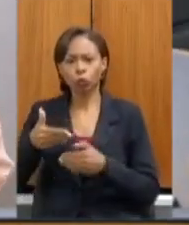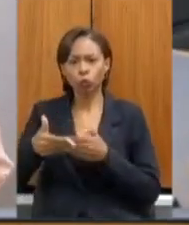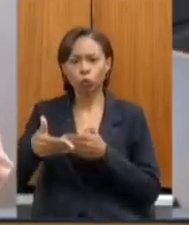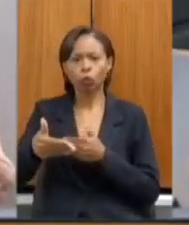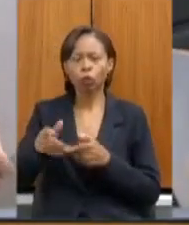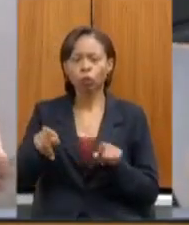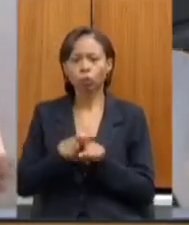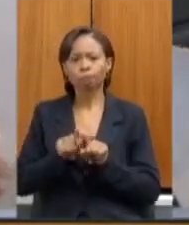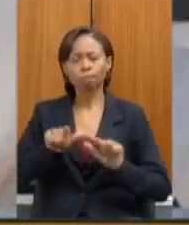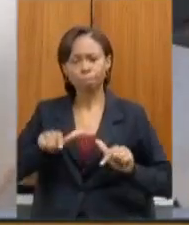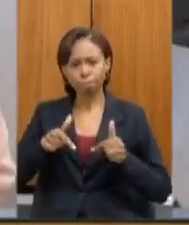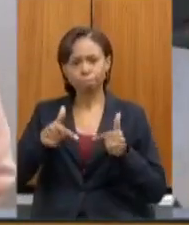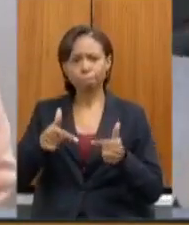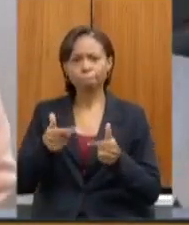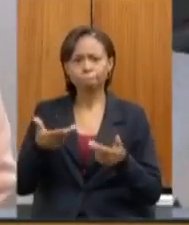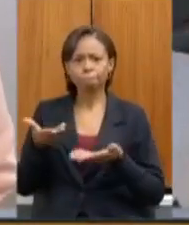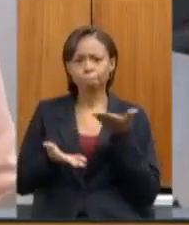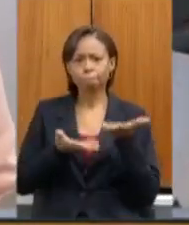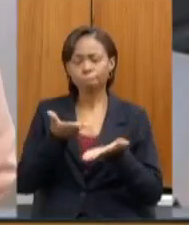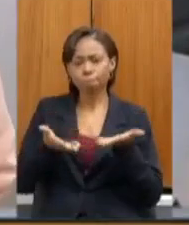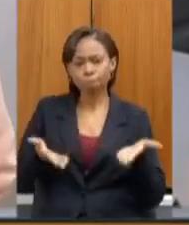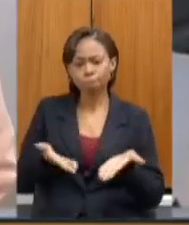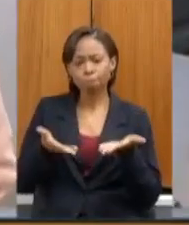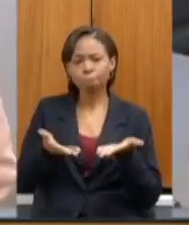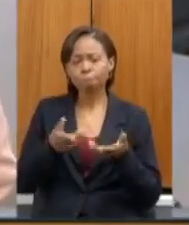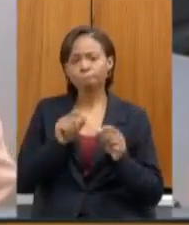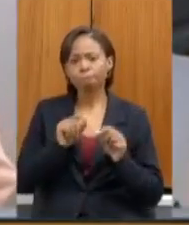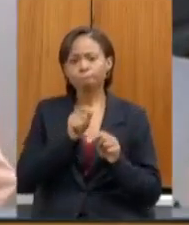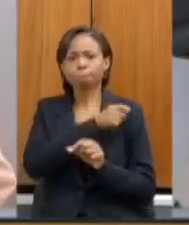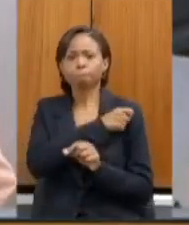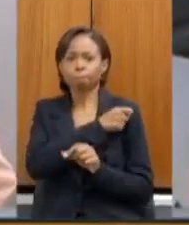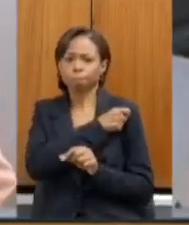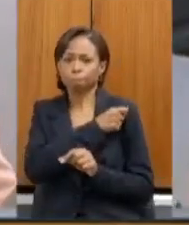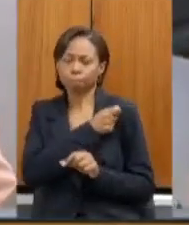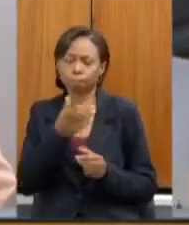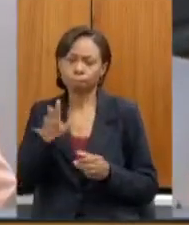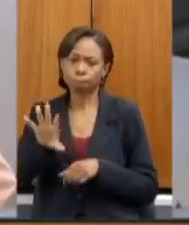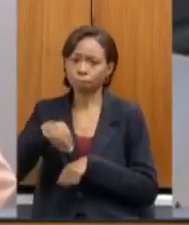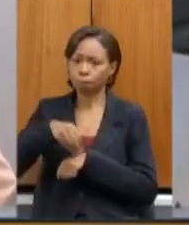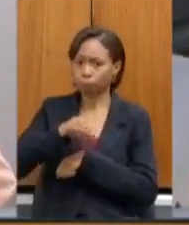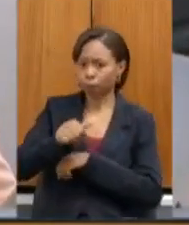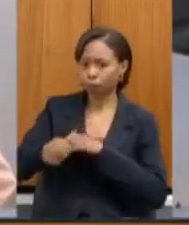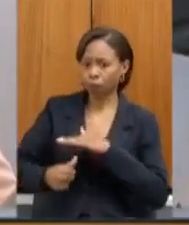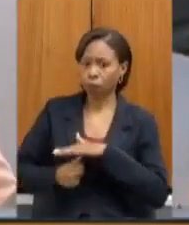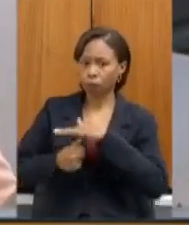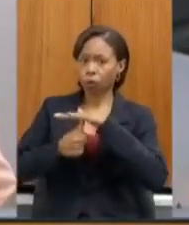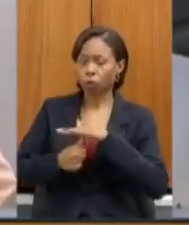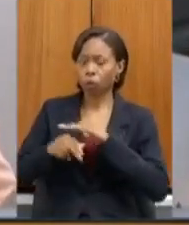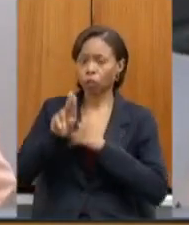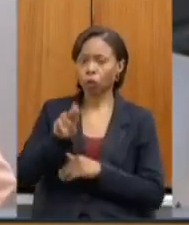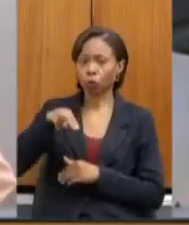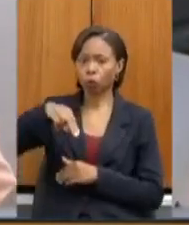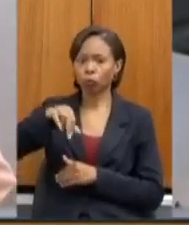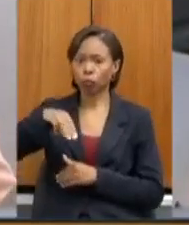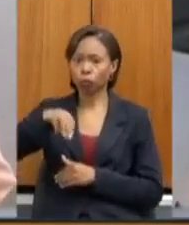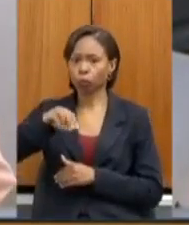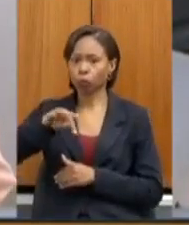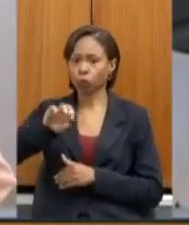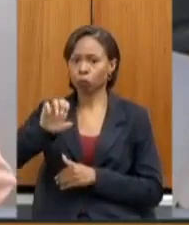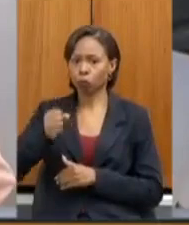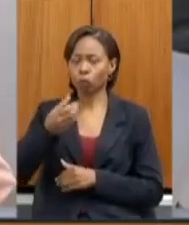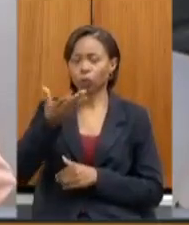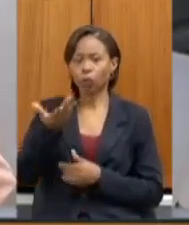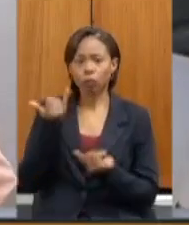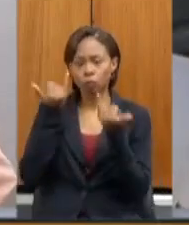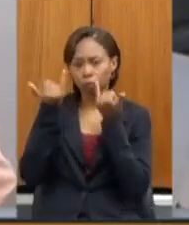-se as ações de assistência estudantil seja encaminhada ao reitor da Unimontes pedido de informações sobre o